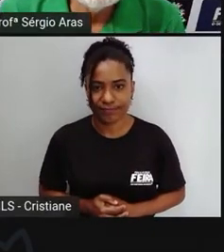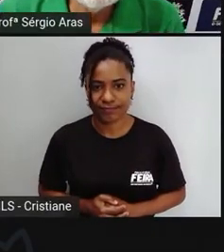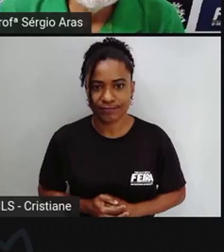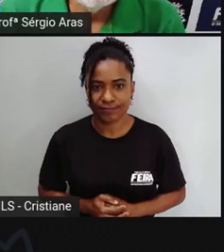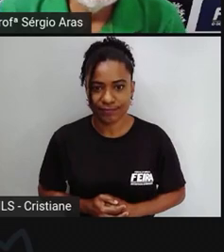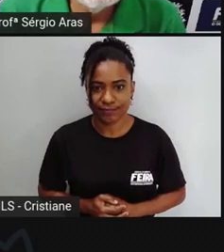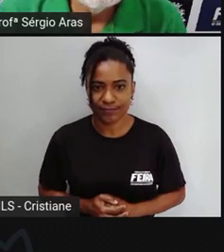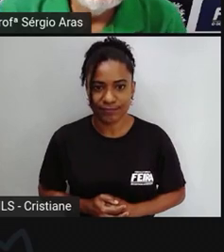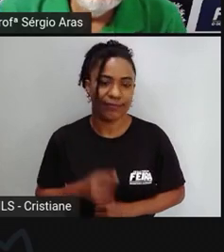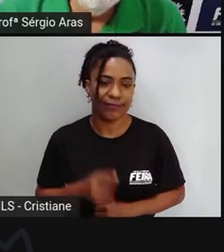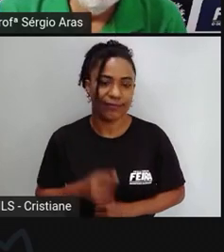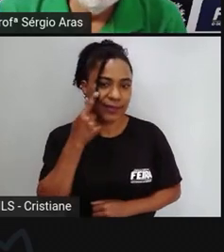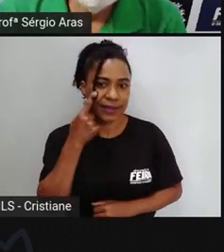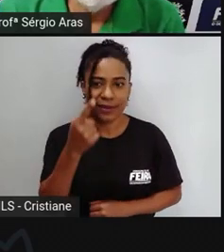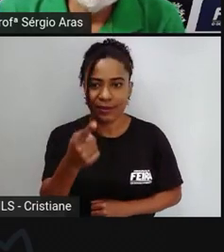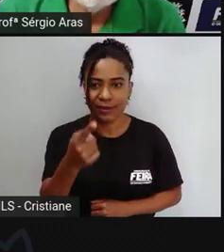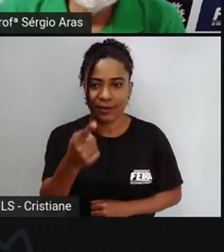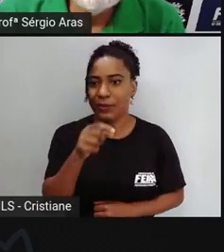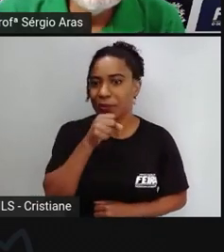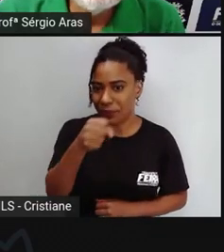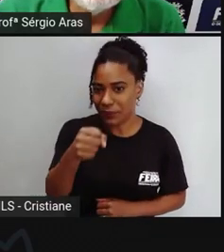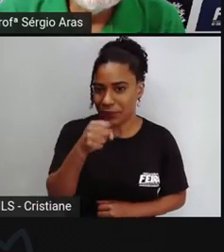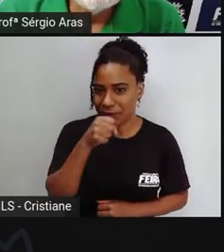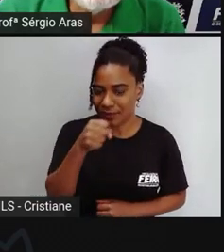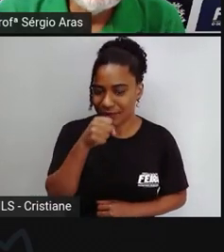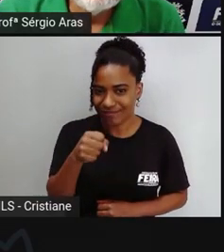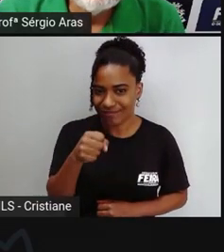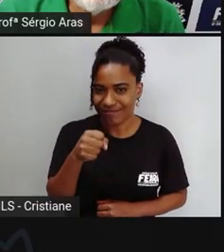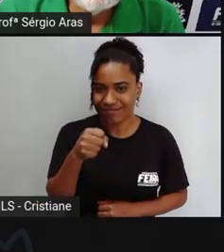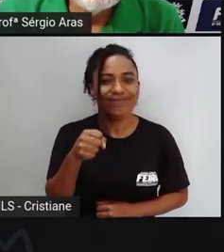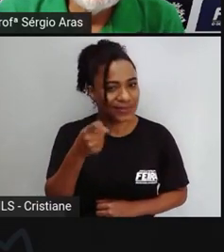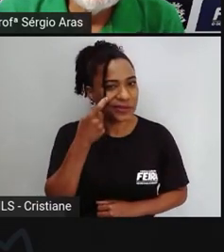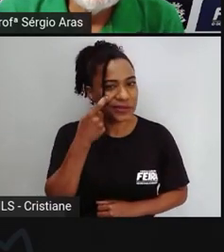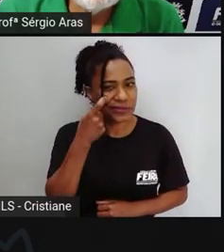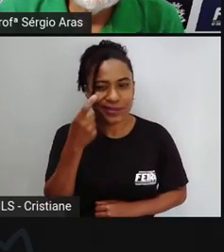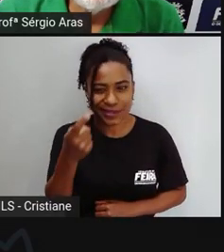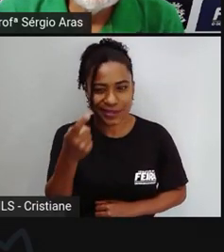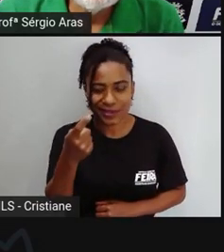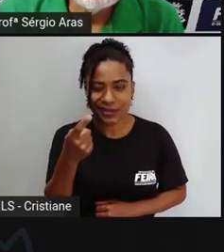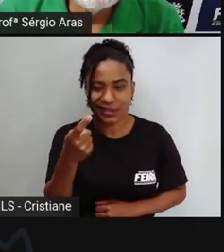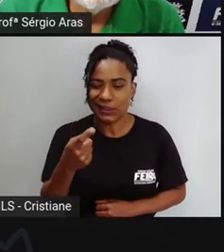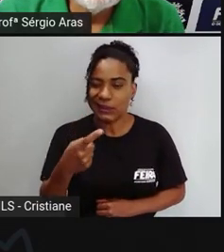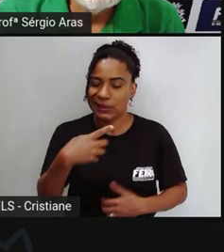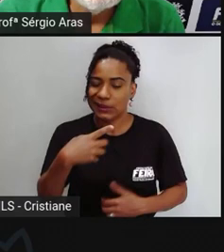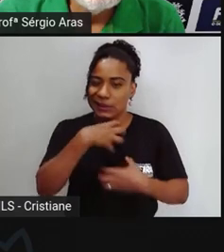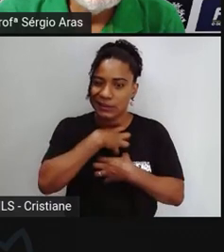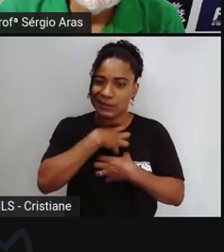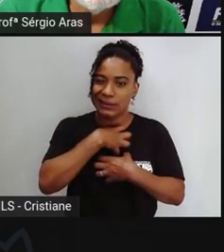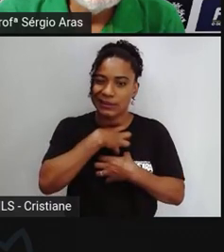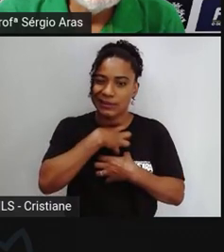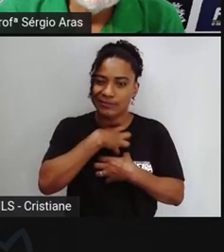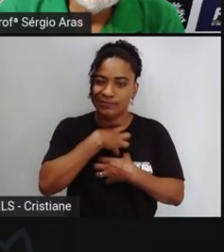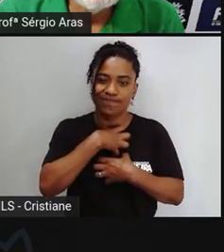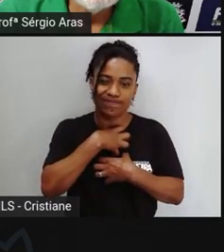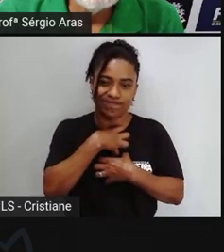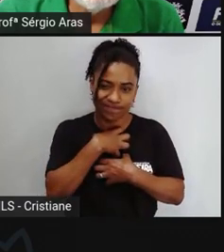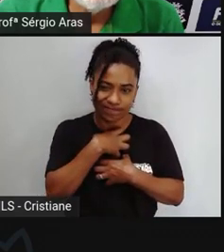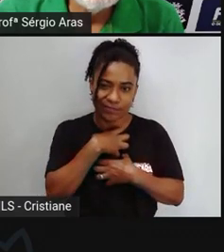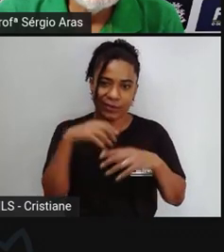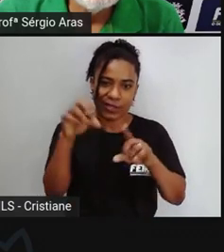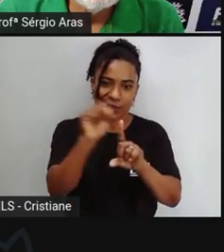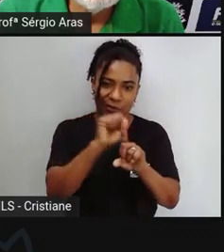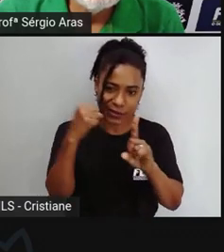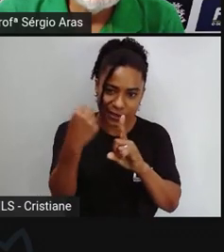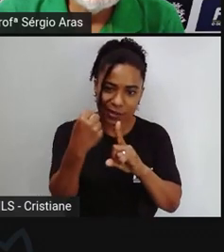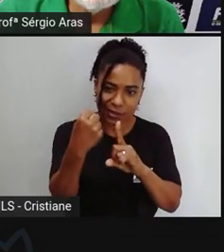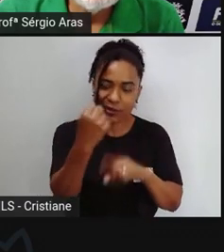reportagem como essa é um soco no estômago de vários lados você tem a questão social, ambiental essas pessoas